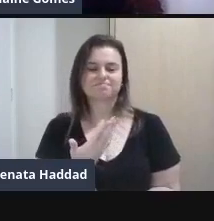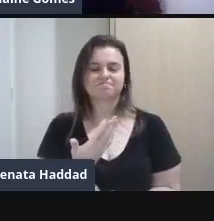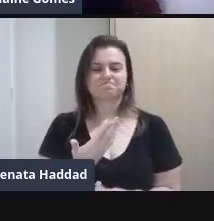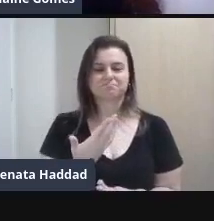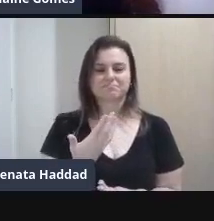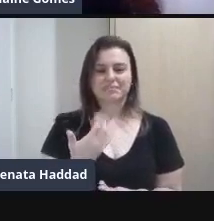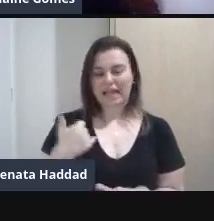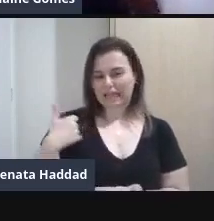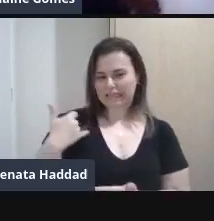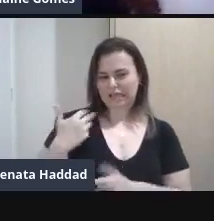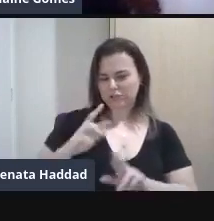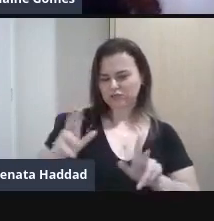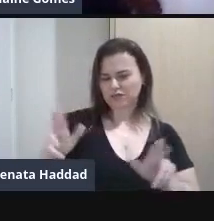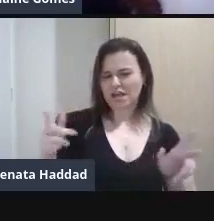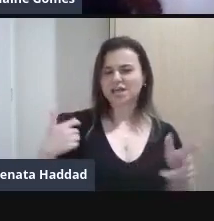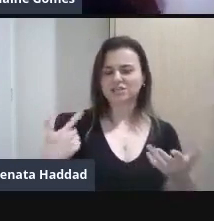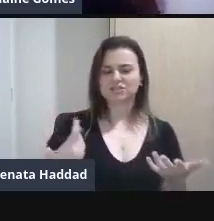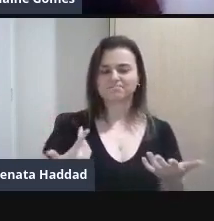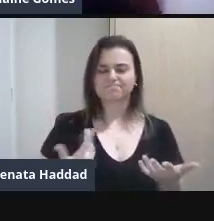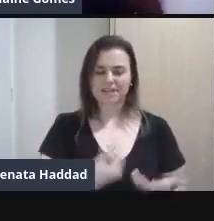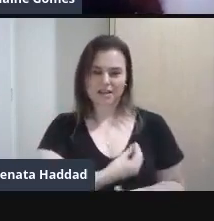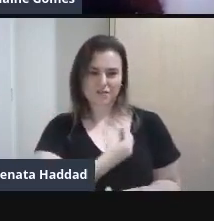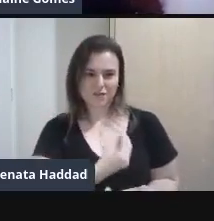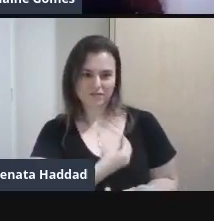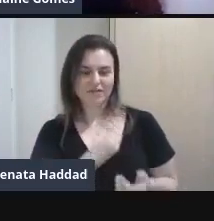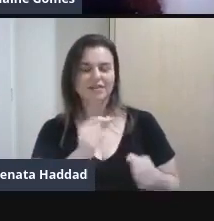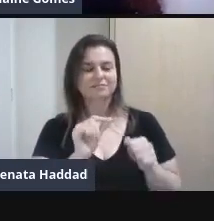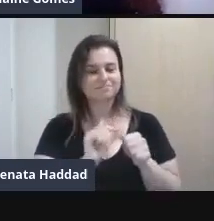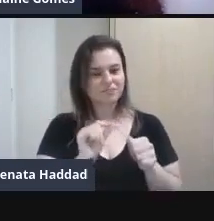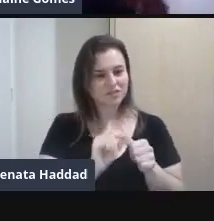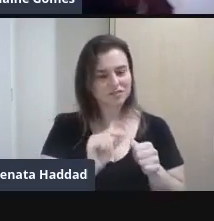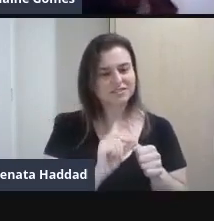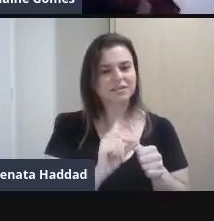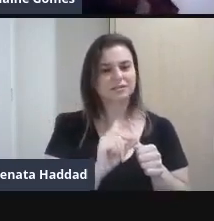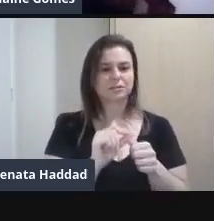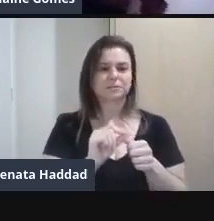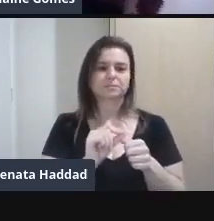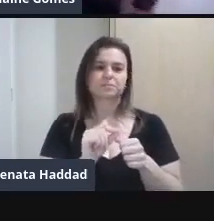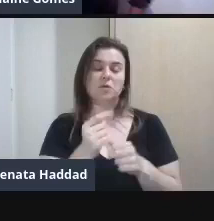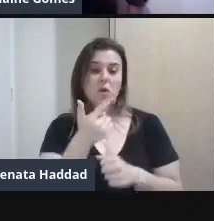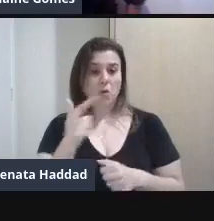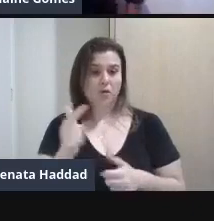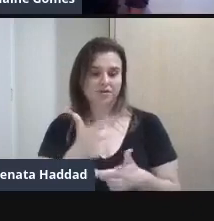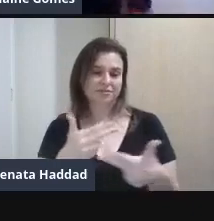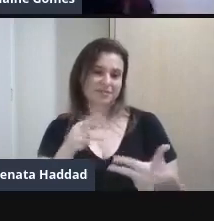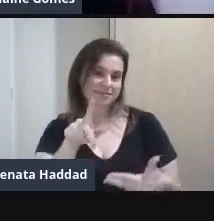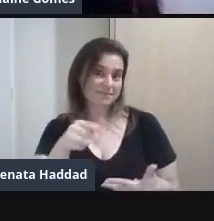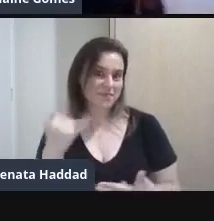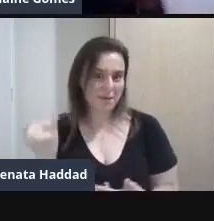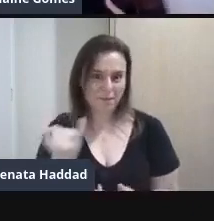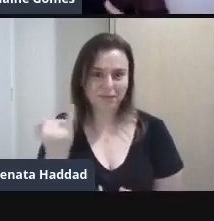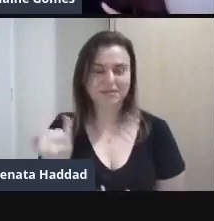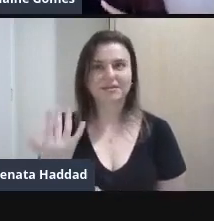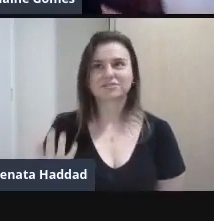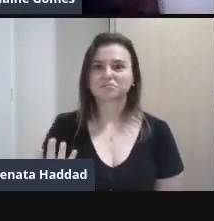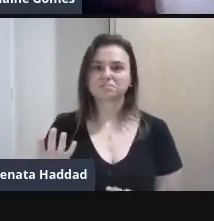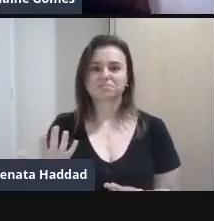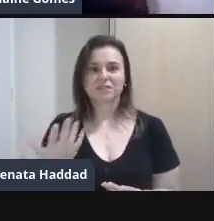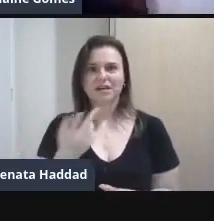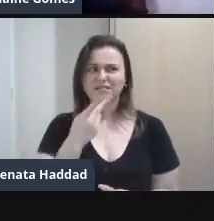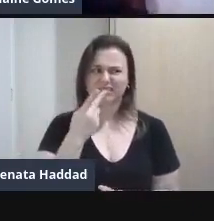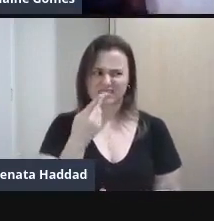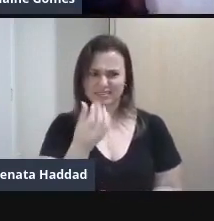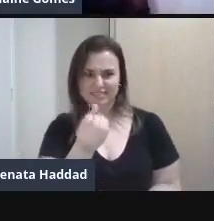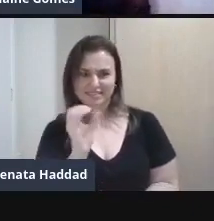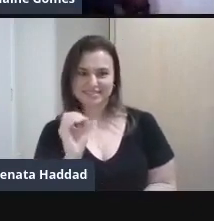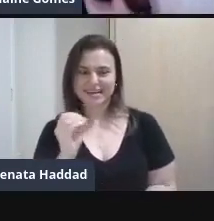assim Que ela foi vivendo E foi produzindo Outra coisa Que é muito importante Também A gente fala assim Tem 60 anos Tem